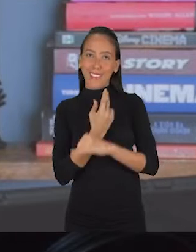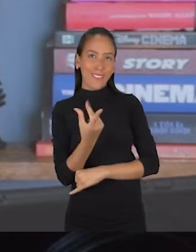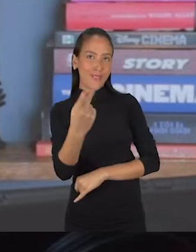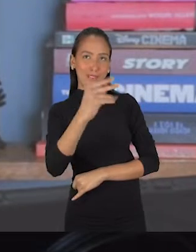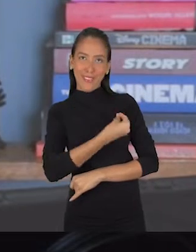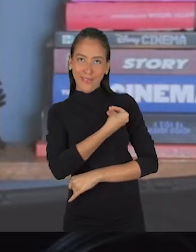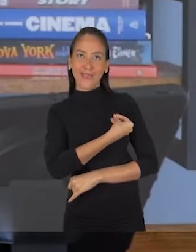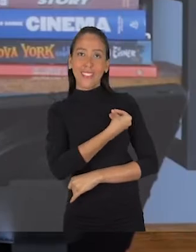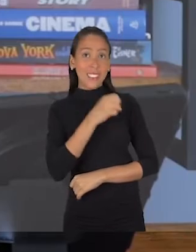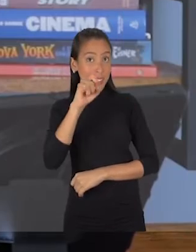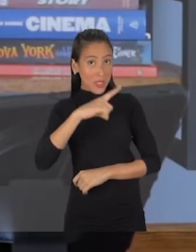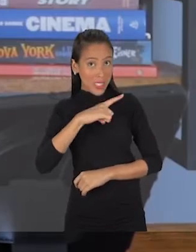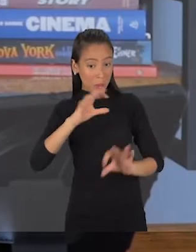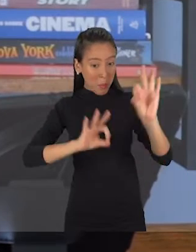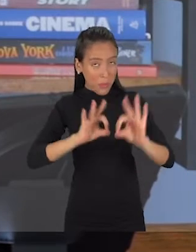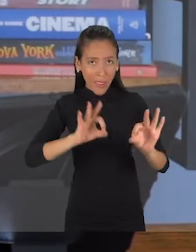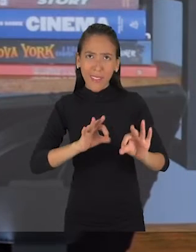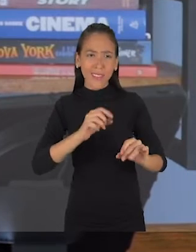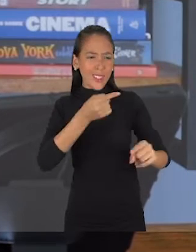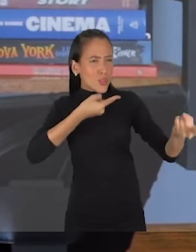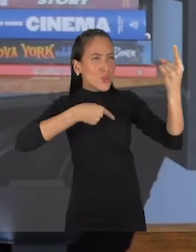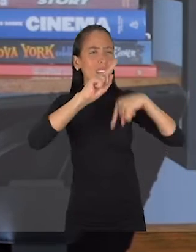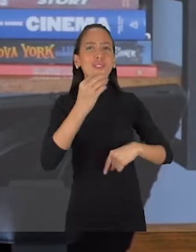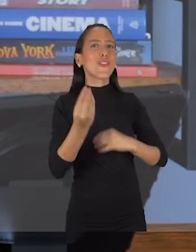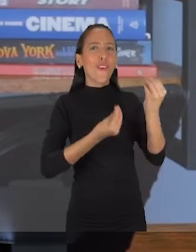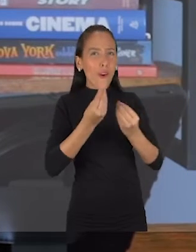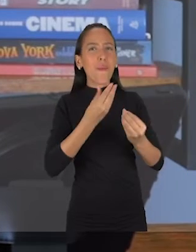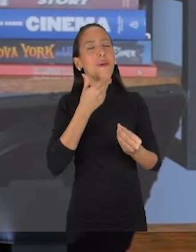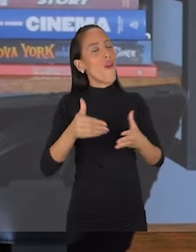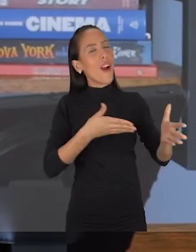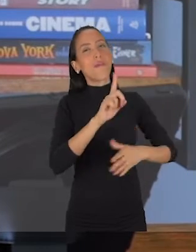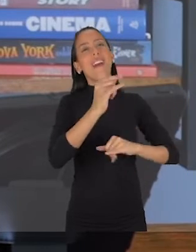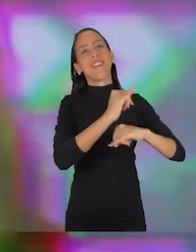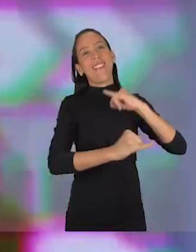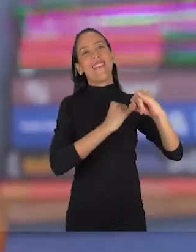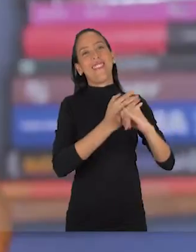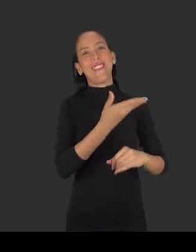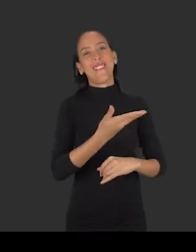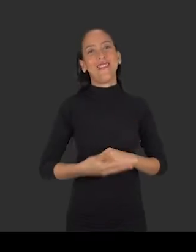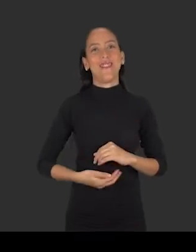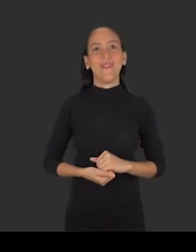resto da sua vida. E se você tiver um projeto, o melhor caminho para o sucesso é ela.